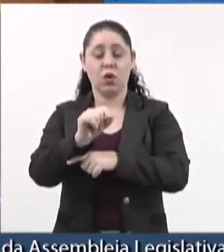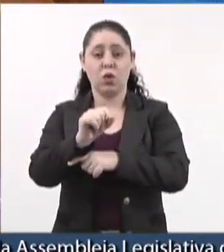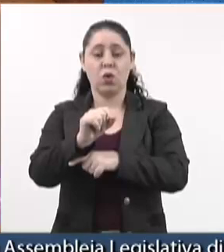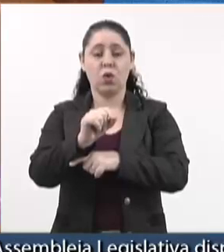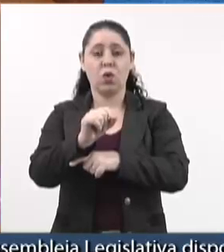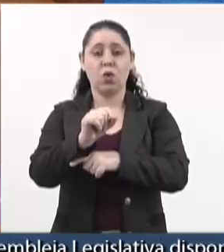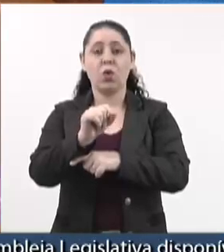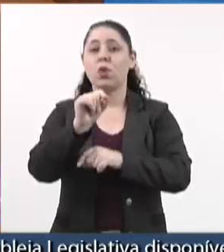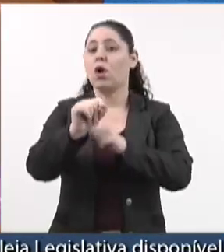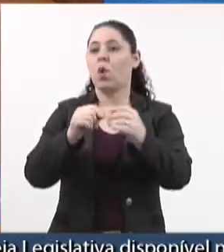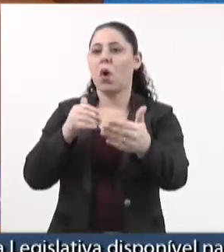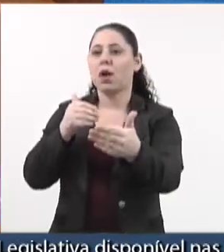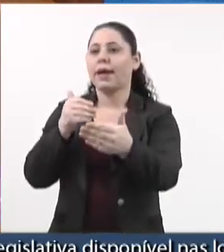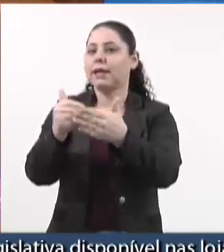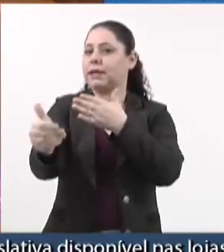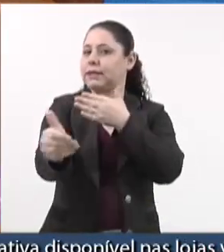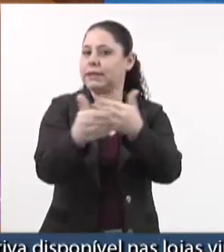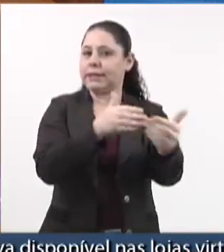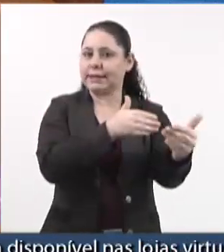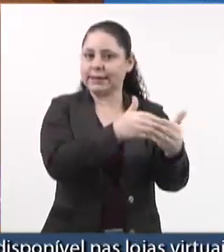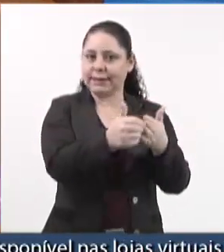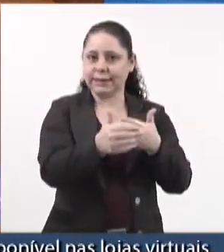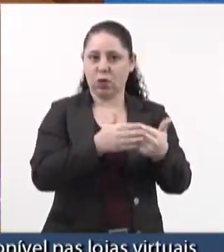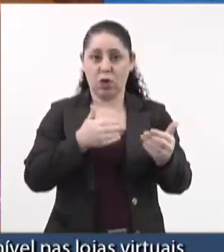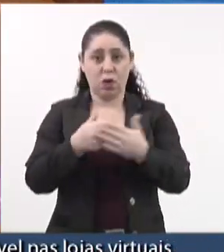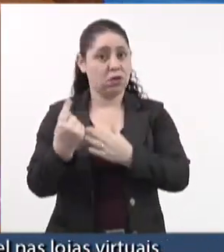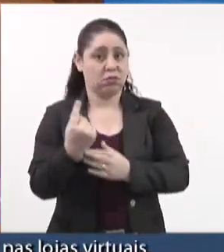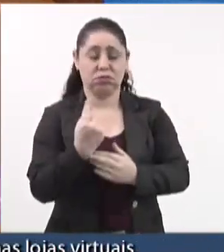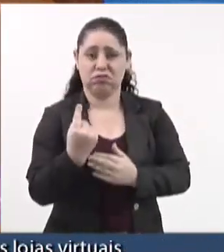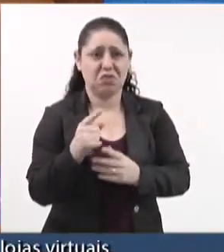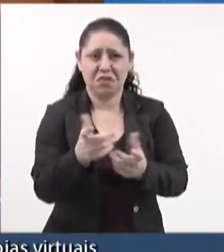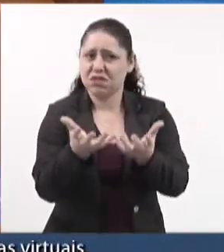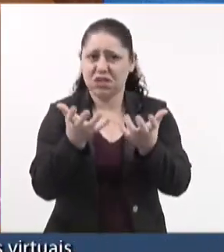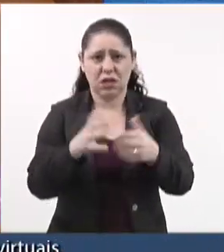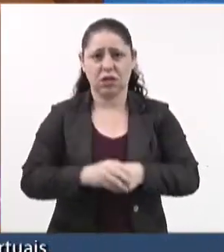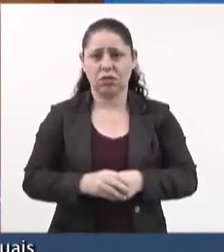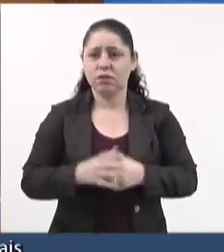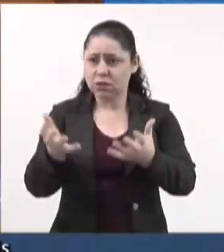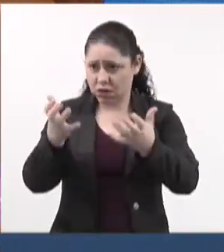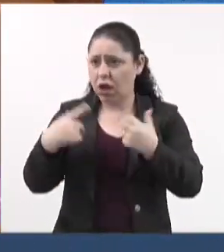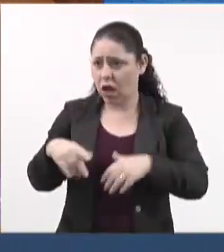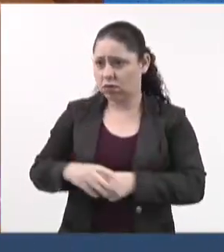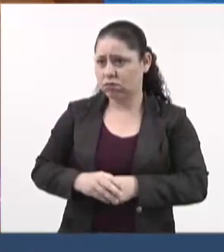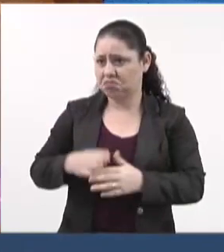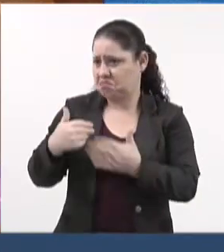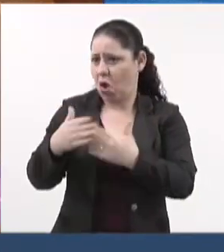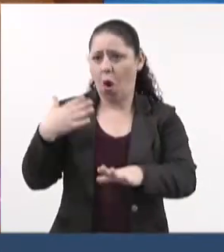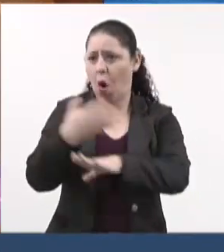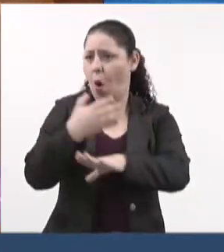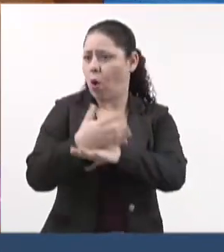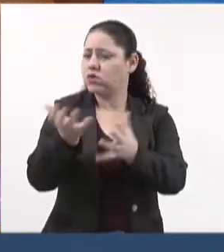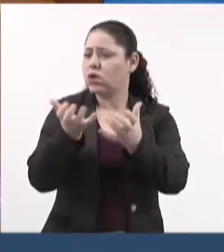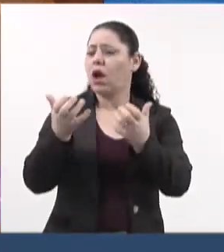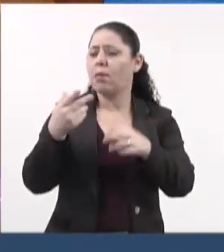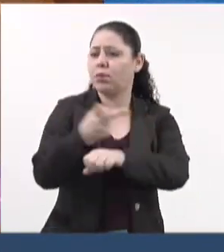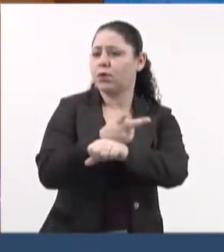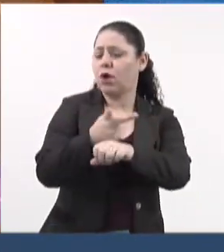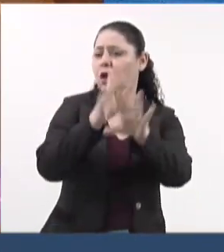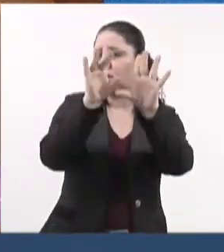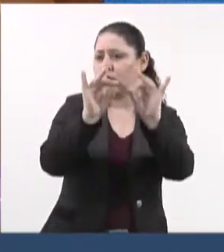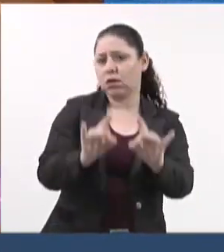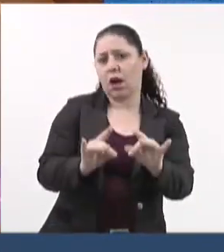adjetivo qualquer, qualquer um, o que você quiser, parlamentar, aonde você quiser buscar o